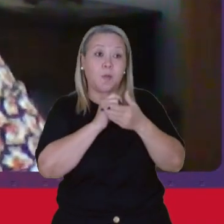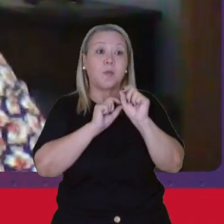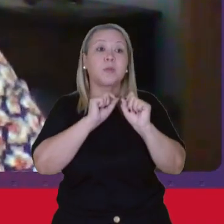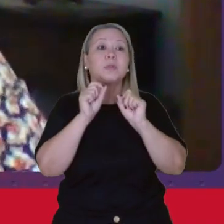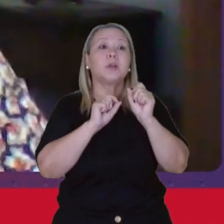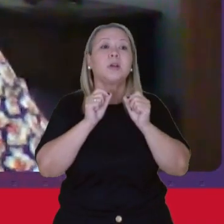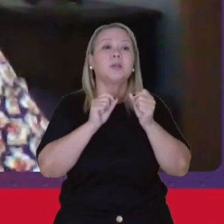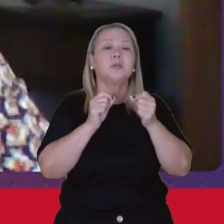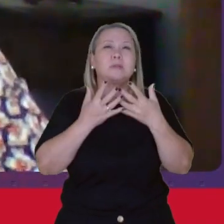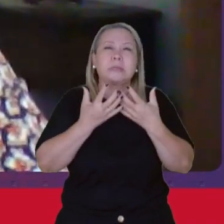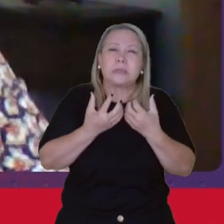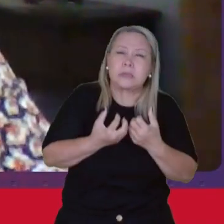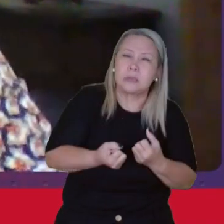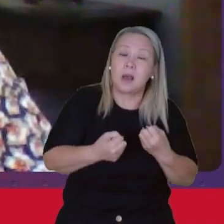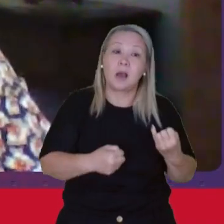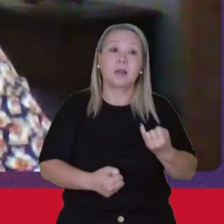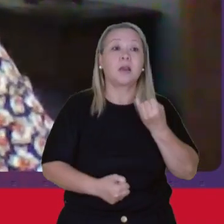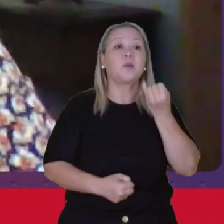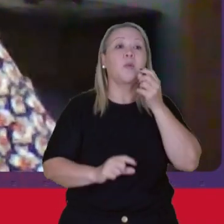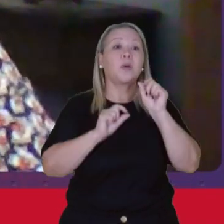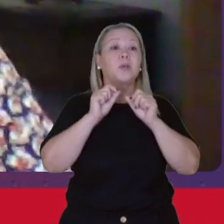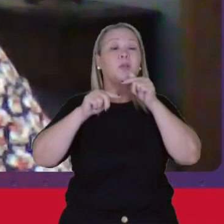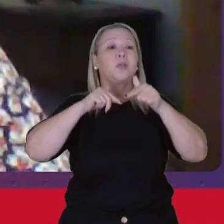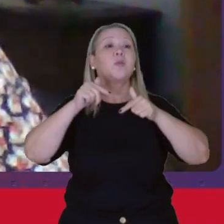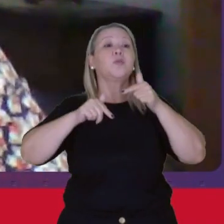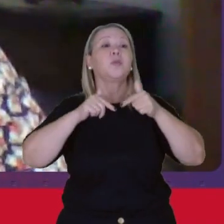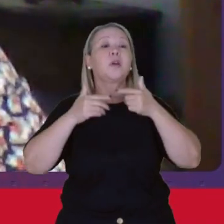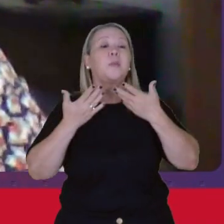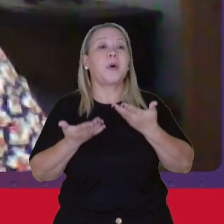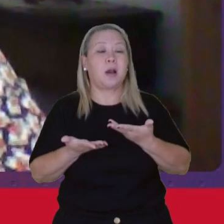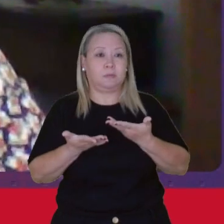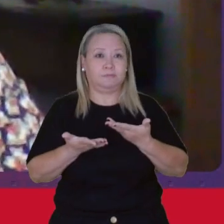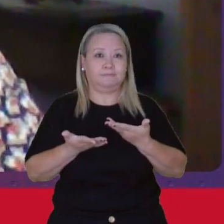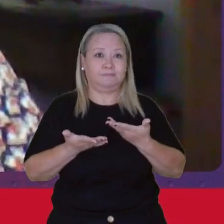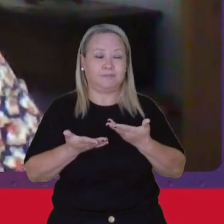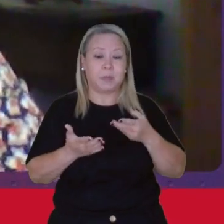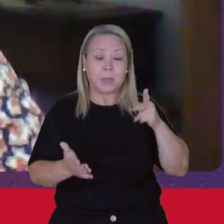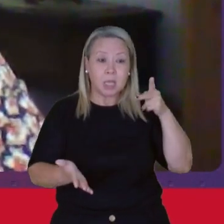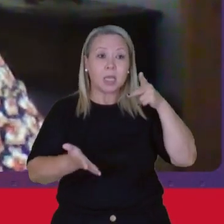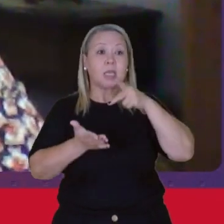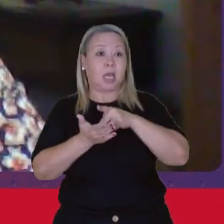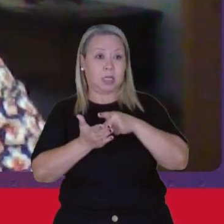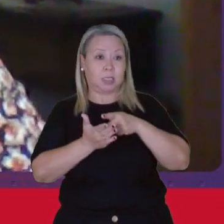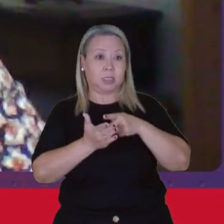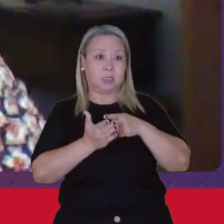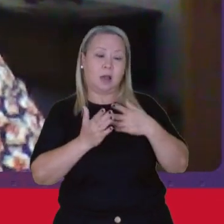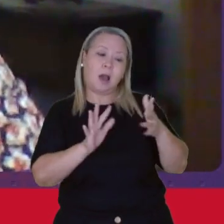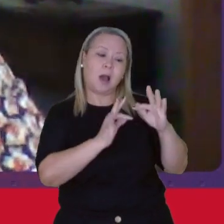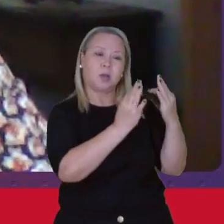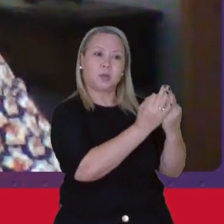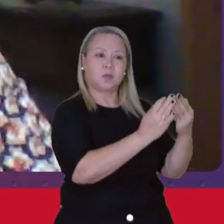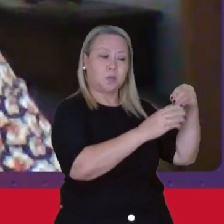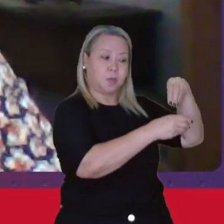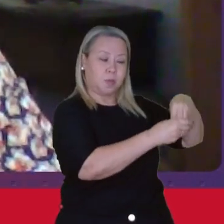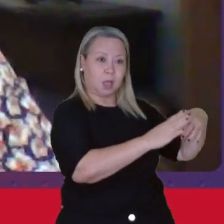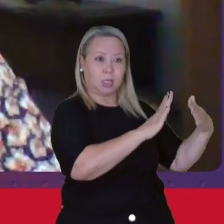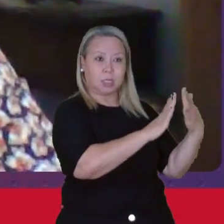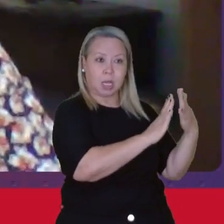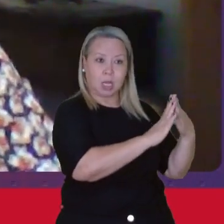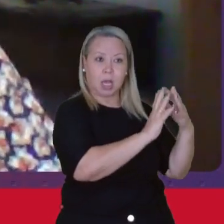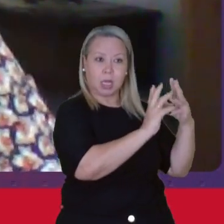peso E na importância Que o trabalho Que é realizado No âmbito Das famílias Que é o trabalho